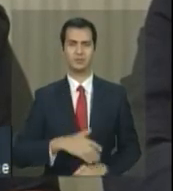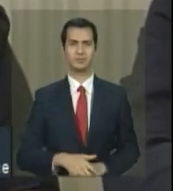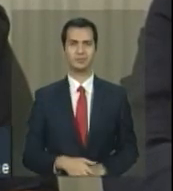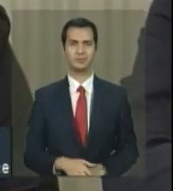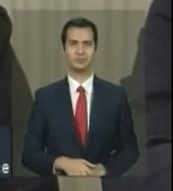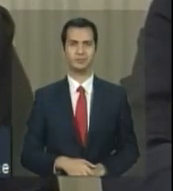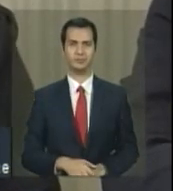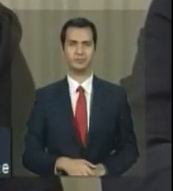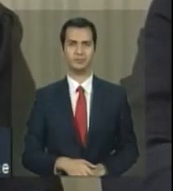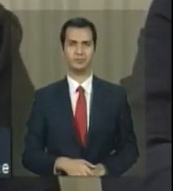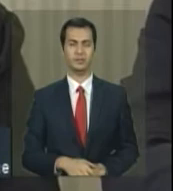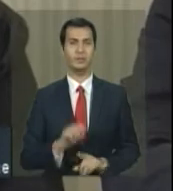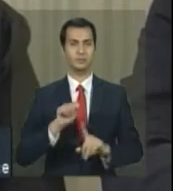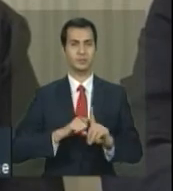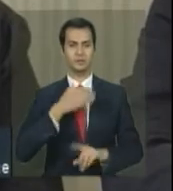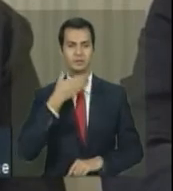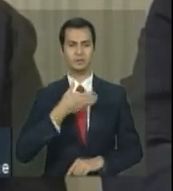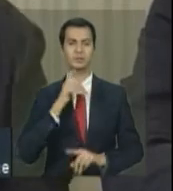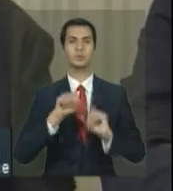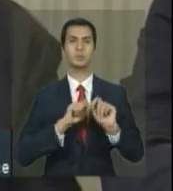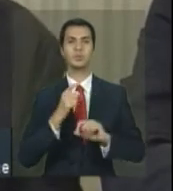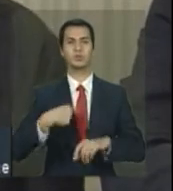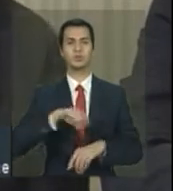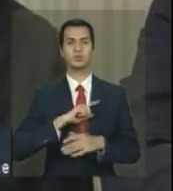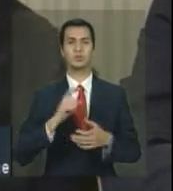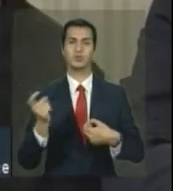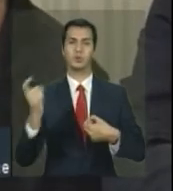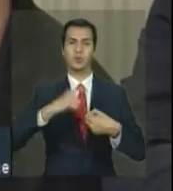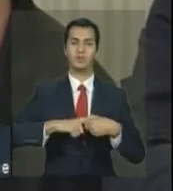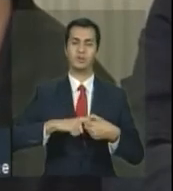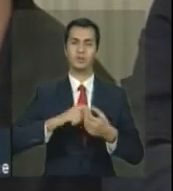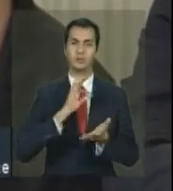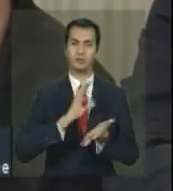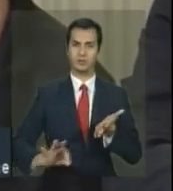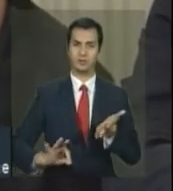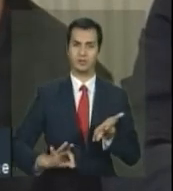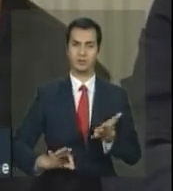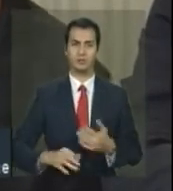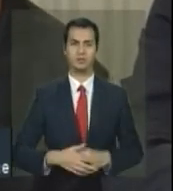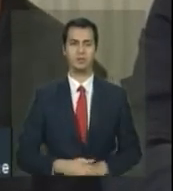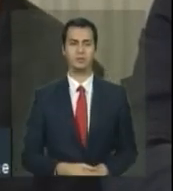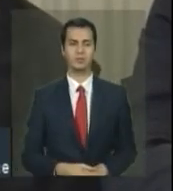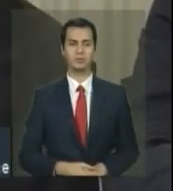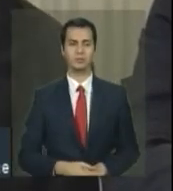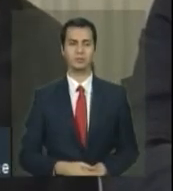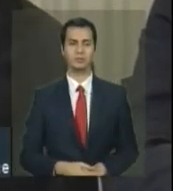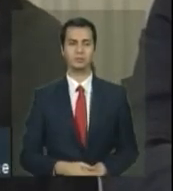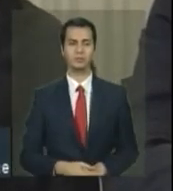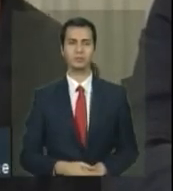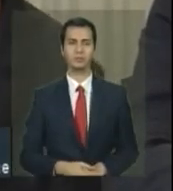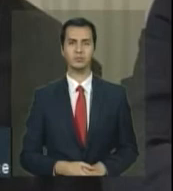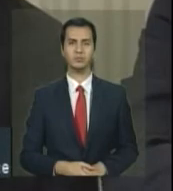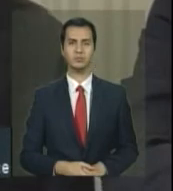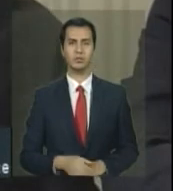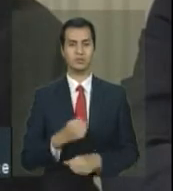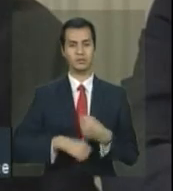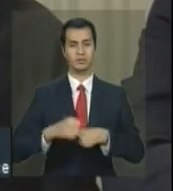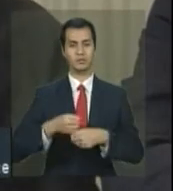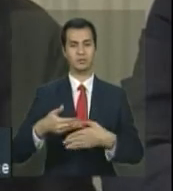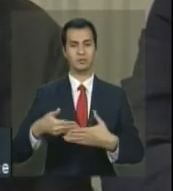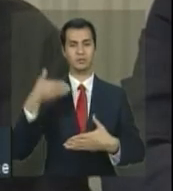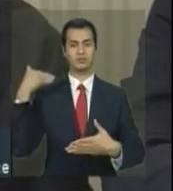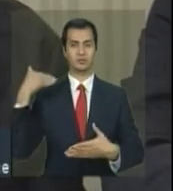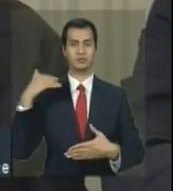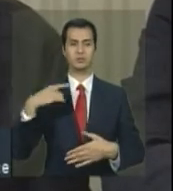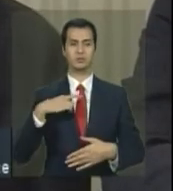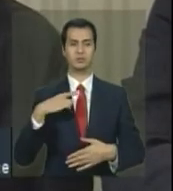é aquele período onde a gente assina os convênios, na verdade, muita coisa se executa do ano anterior, você passa uma parte do ano